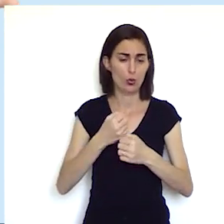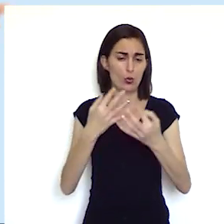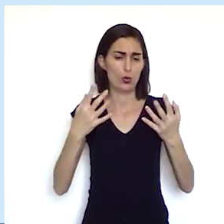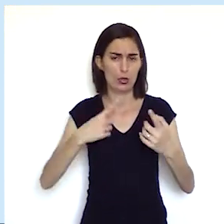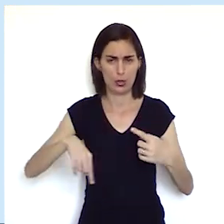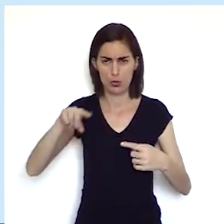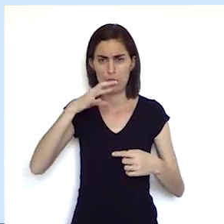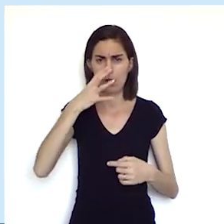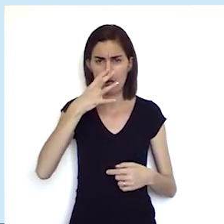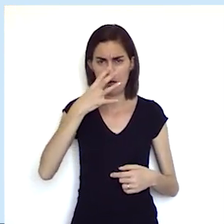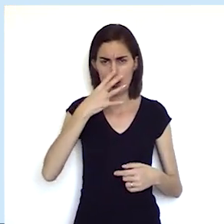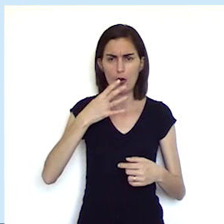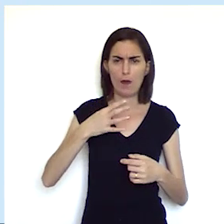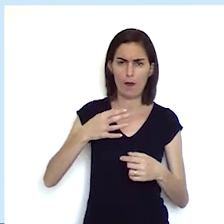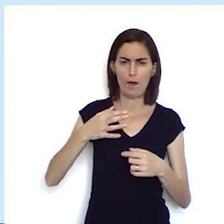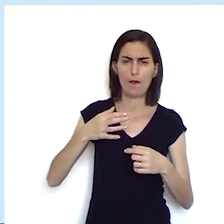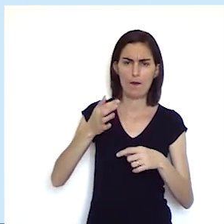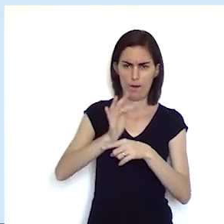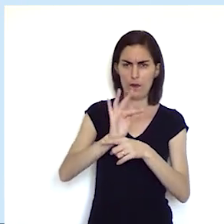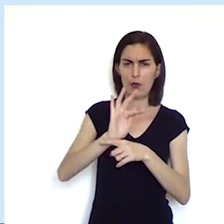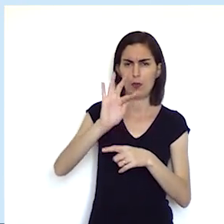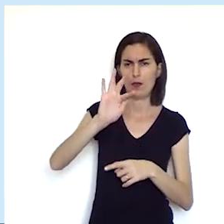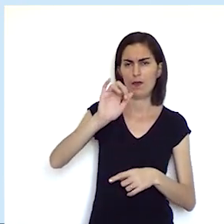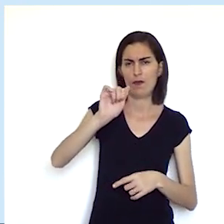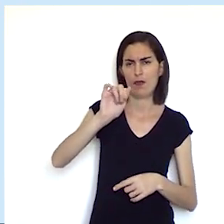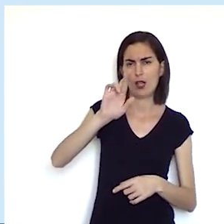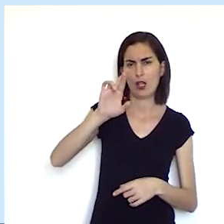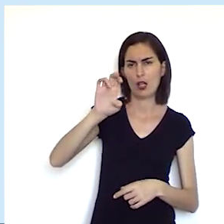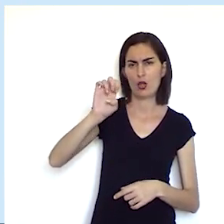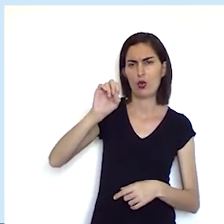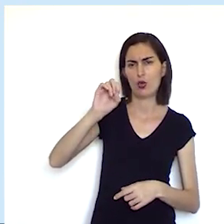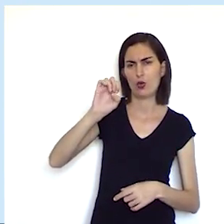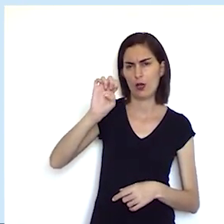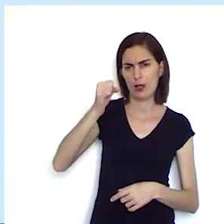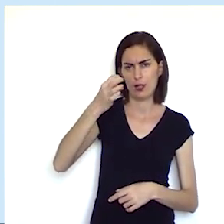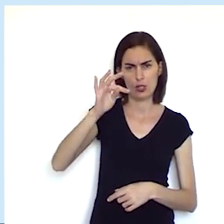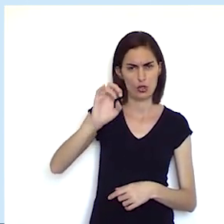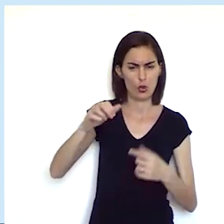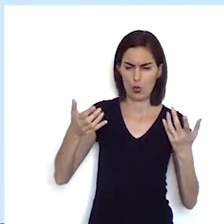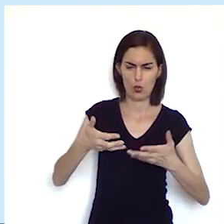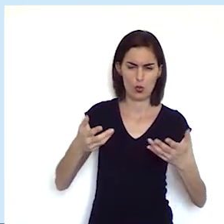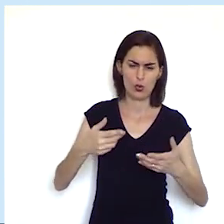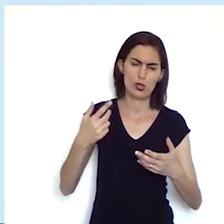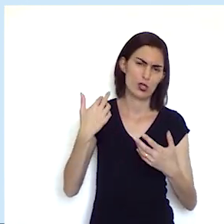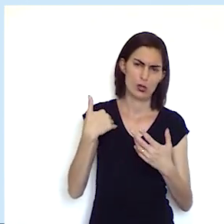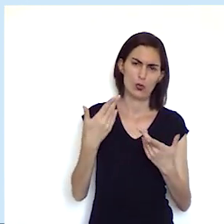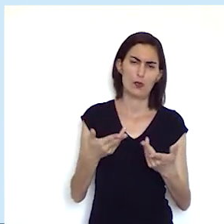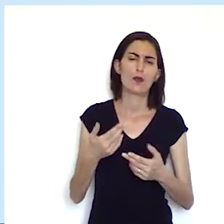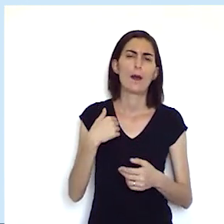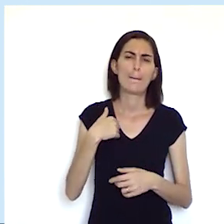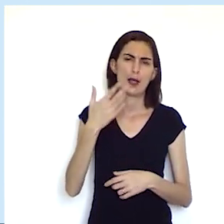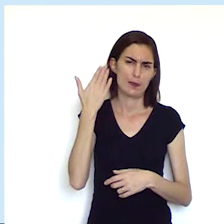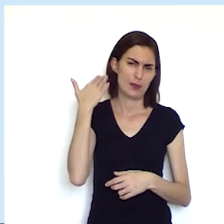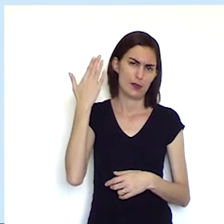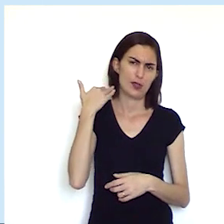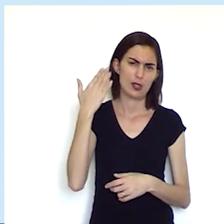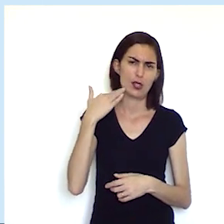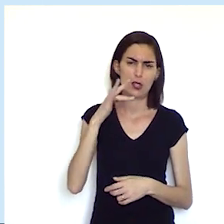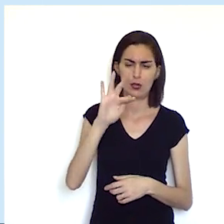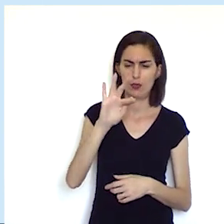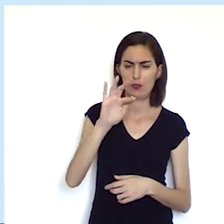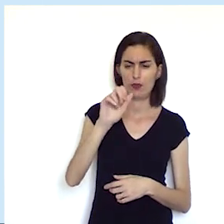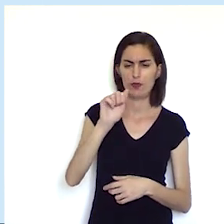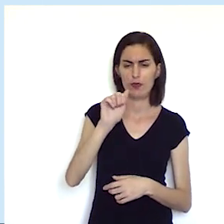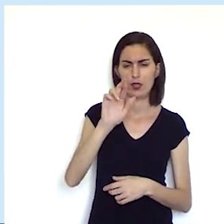assiste os filmes de faroeste por exemplo hoje nem tanto porque não se produz como se produzia no passado mas os filmes de faroeste